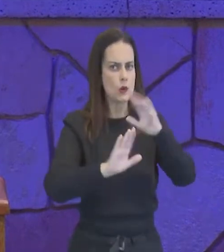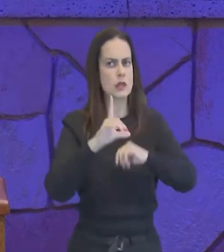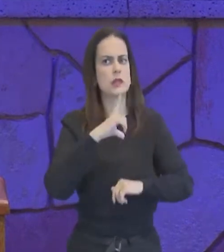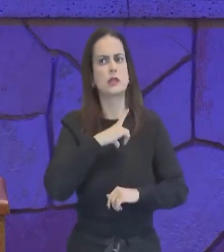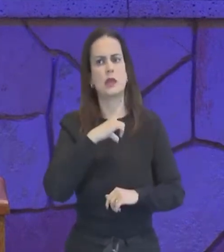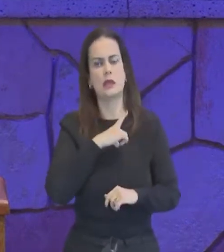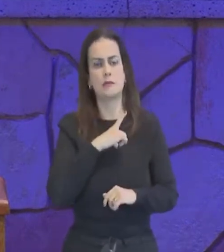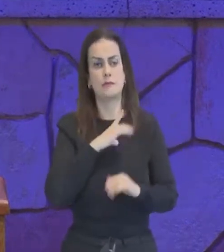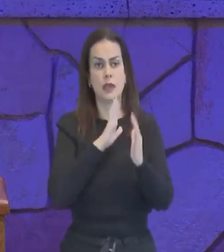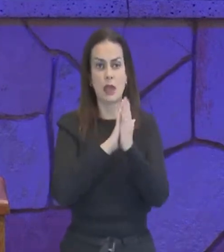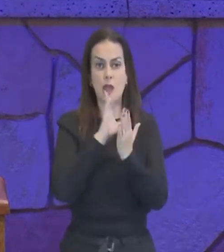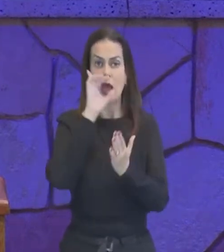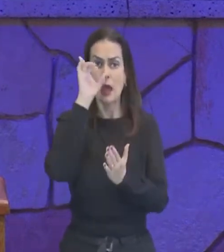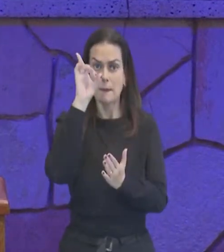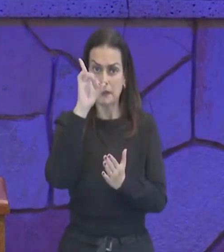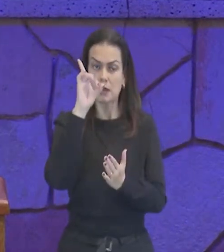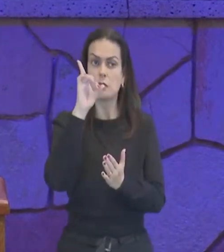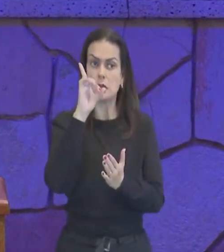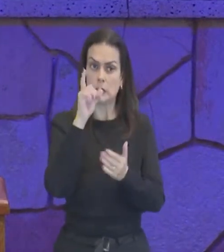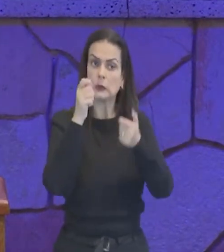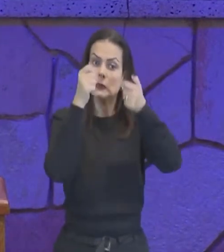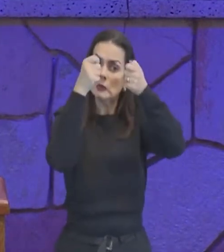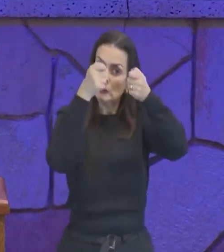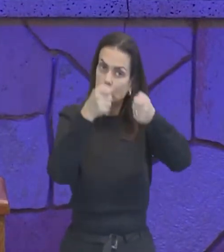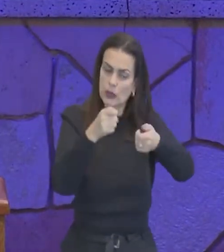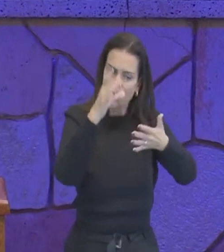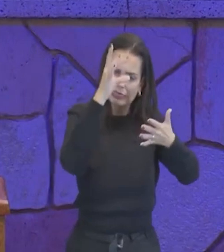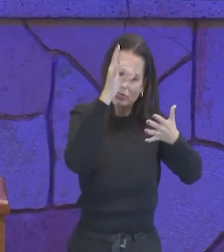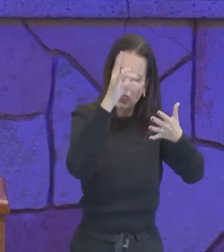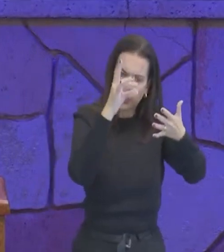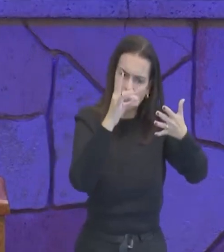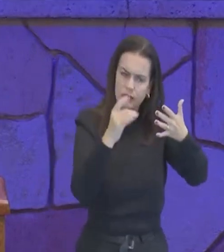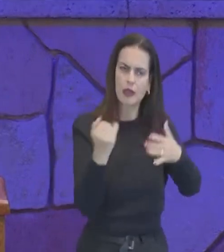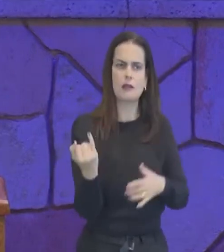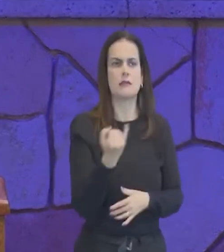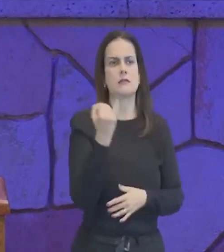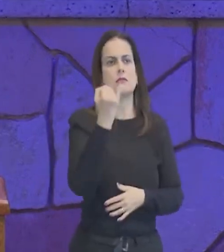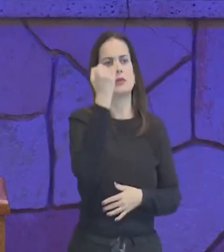a Bíblia prima muito por esses detalhes importantes,